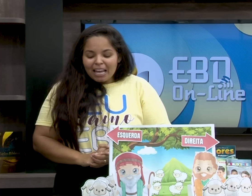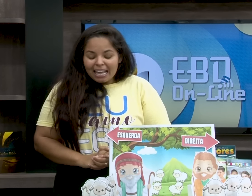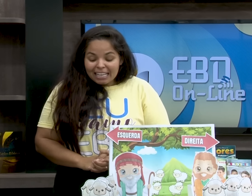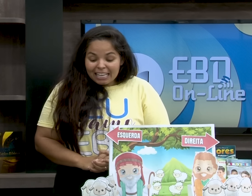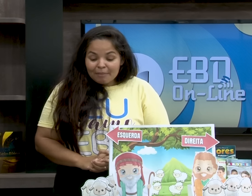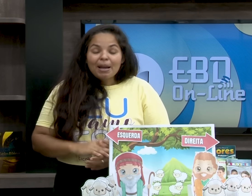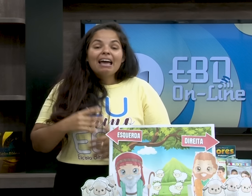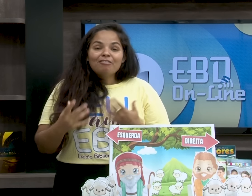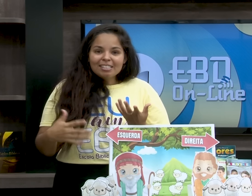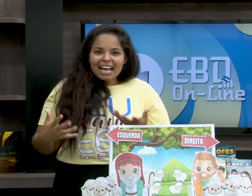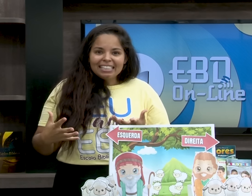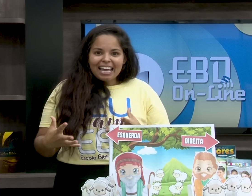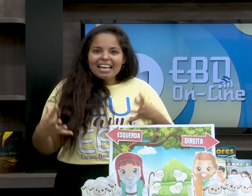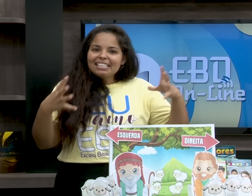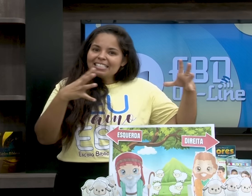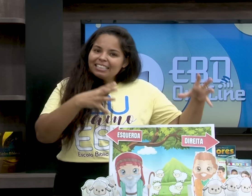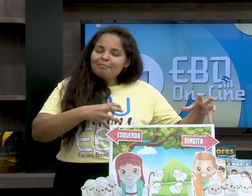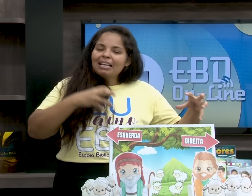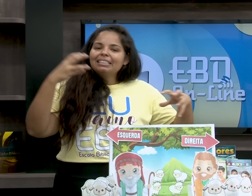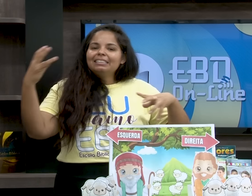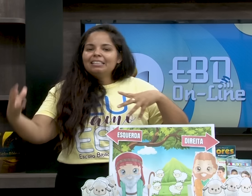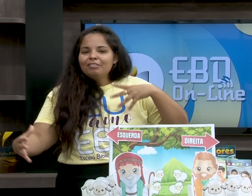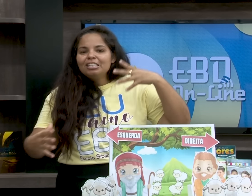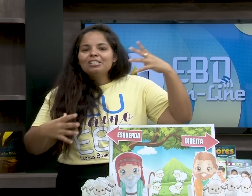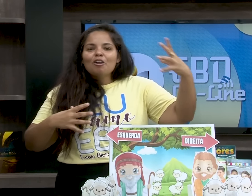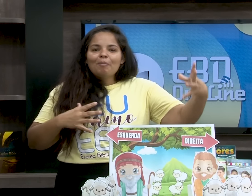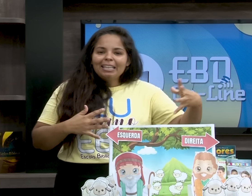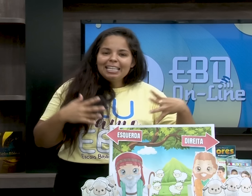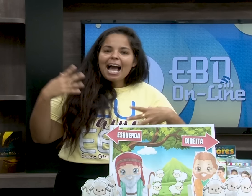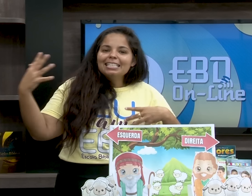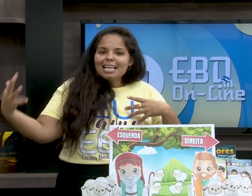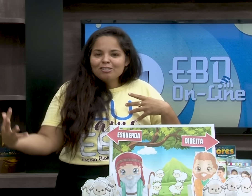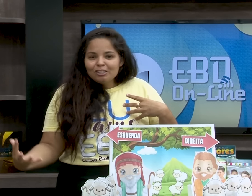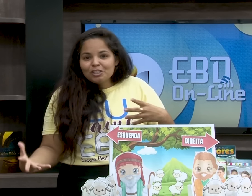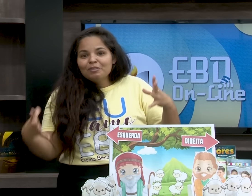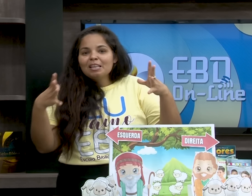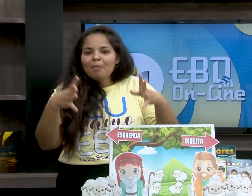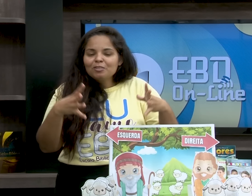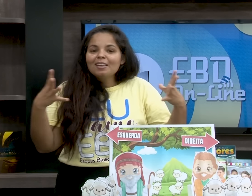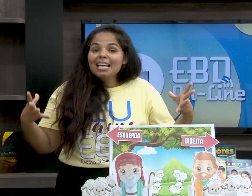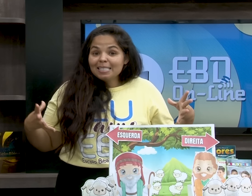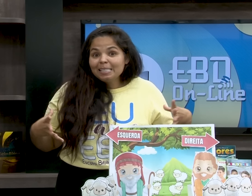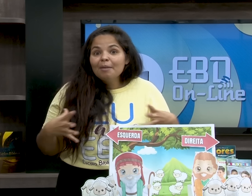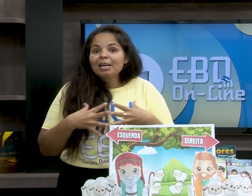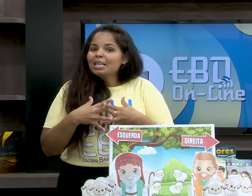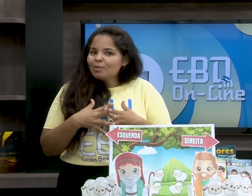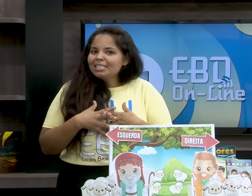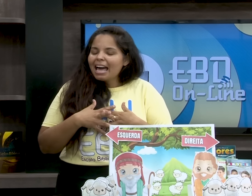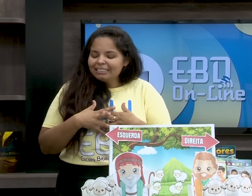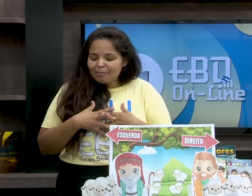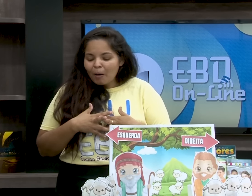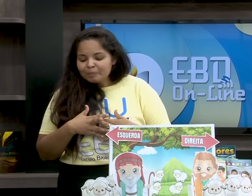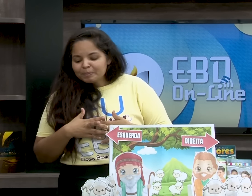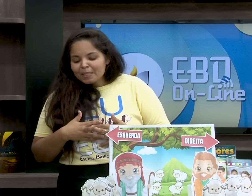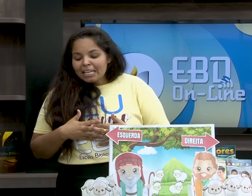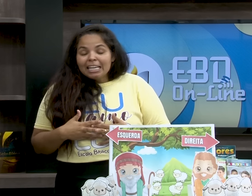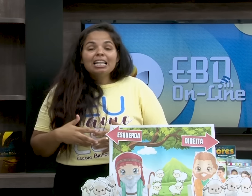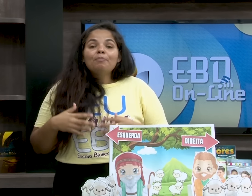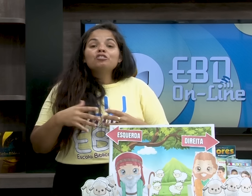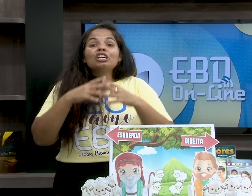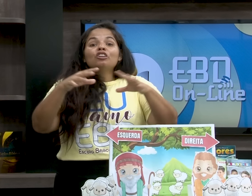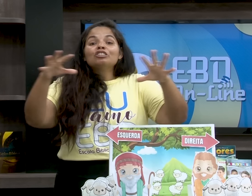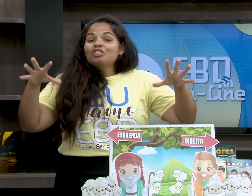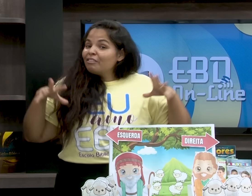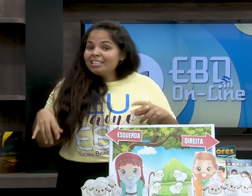Tá certo? E para reforçar, né, essa temática de dividir e compartilhar, ser gentil, você pode fazer essa dinâmica na sua sala, tá bom?